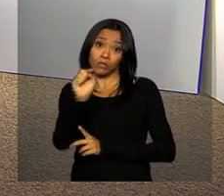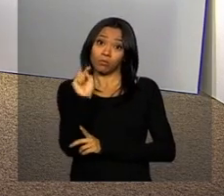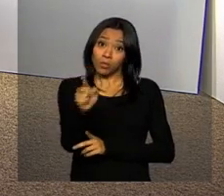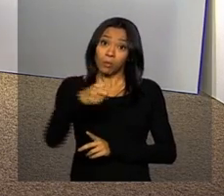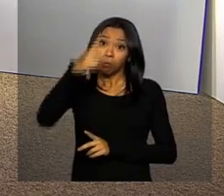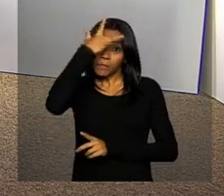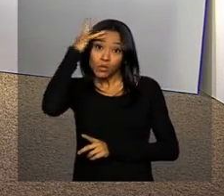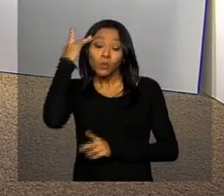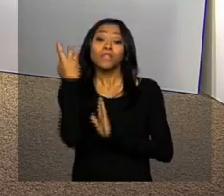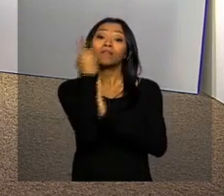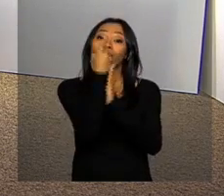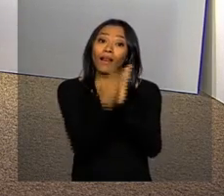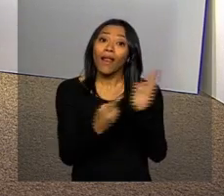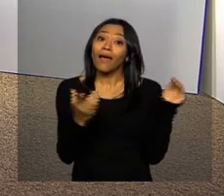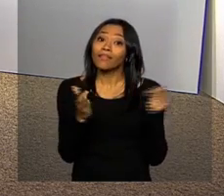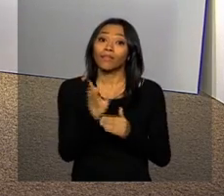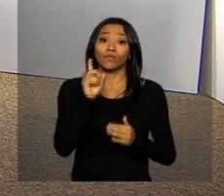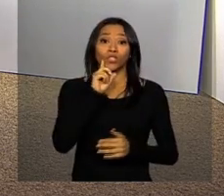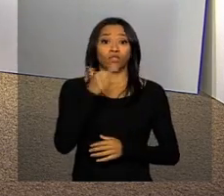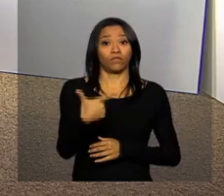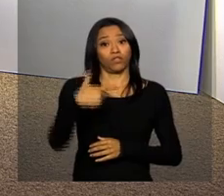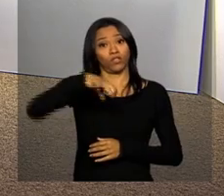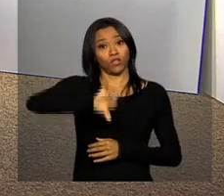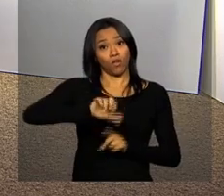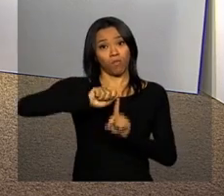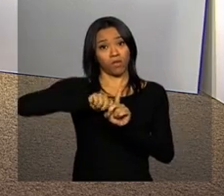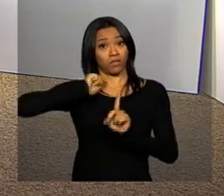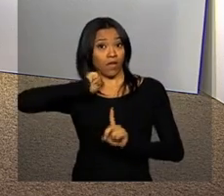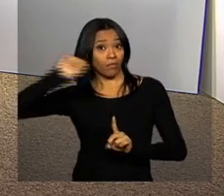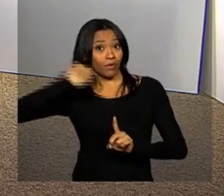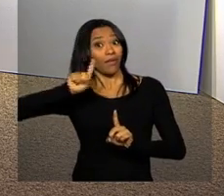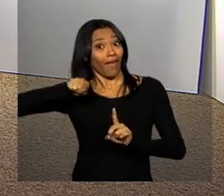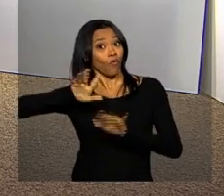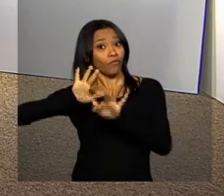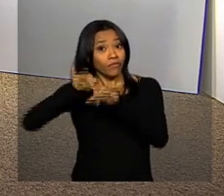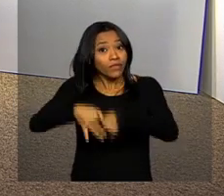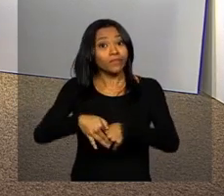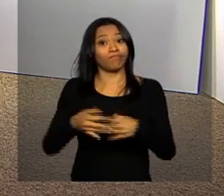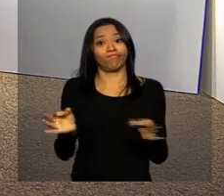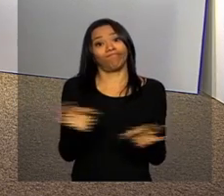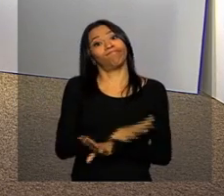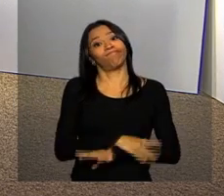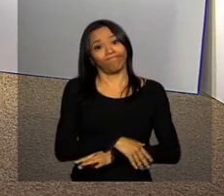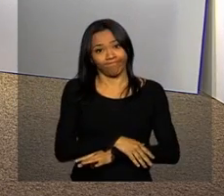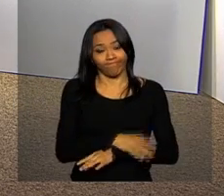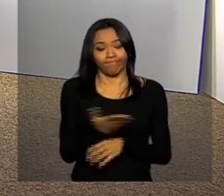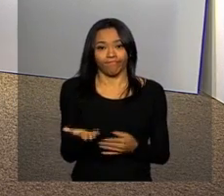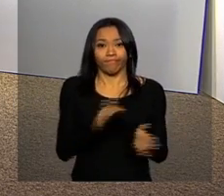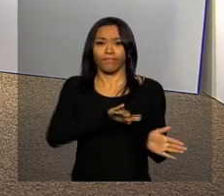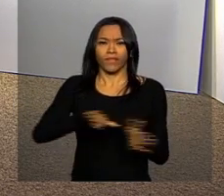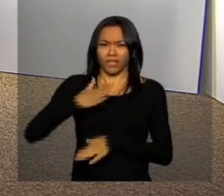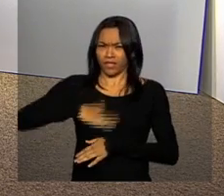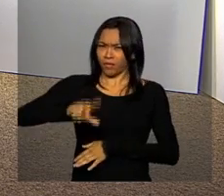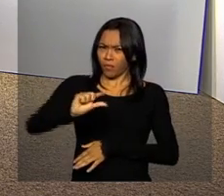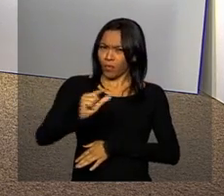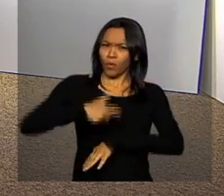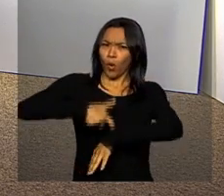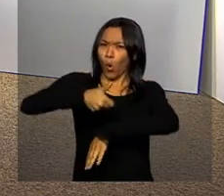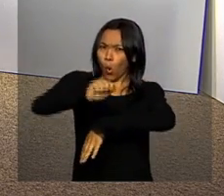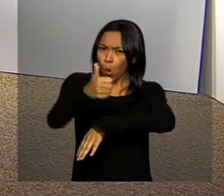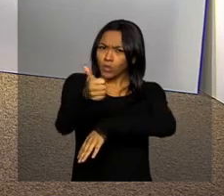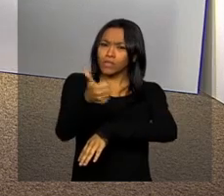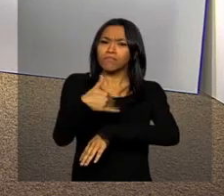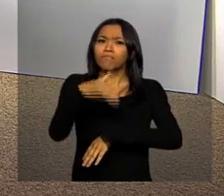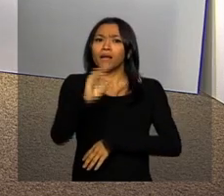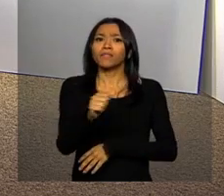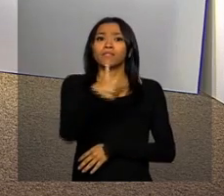imposto até o dia 29 de abril, quando se encerra o prazo para a entrega. Até agora há pouco, às 11 horas de hoje, mais